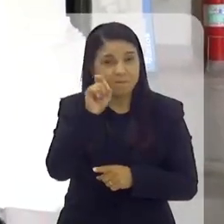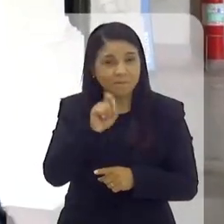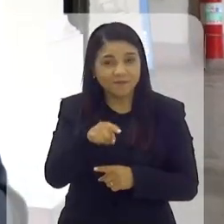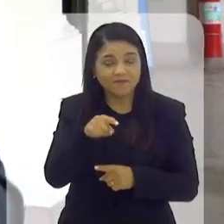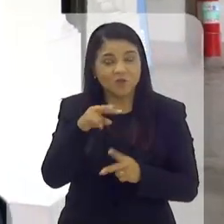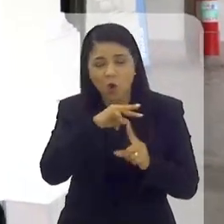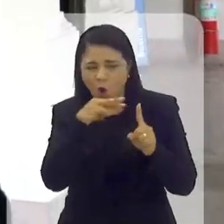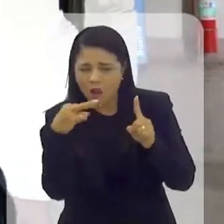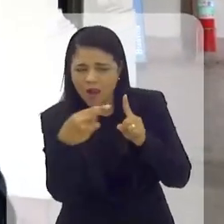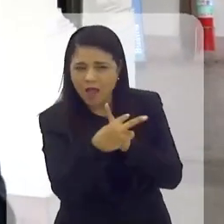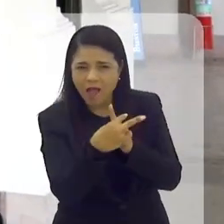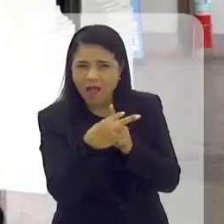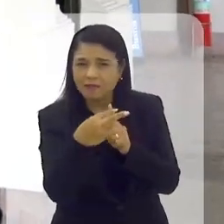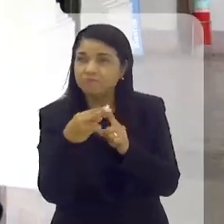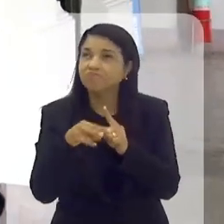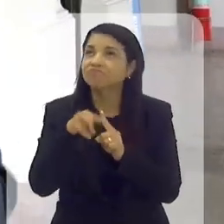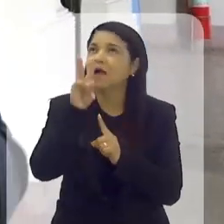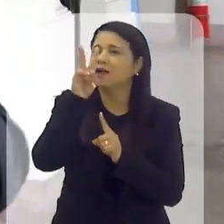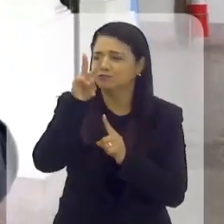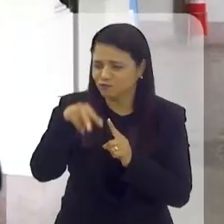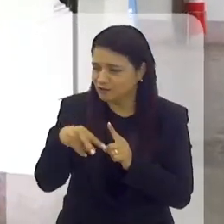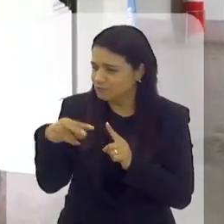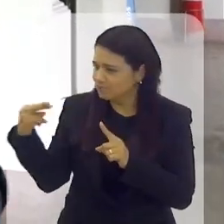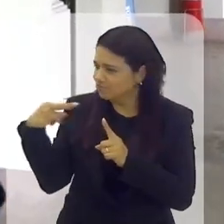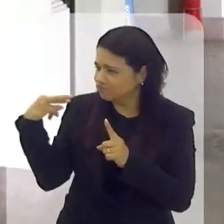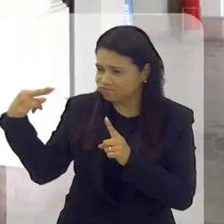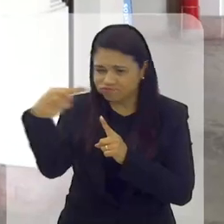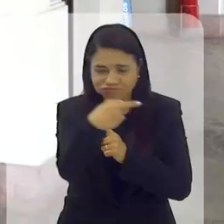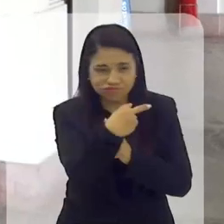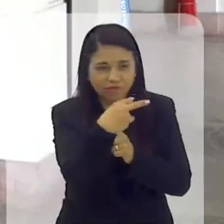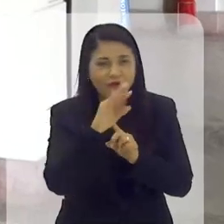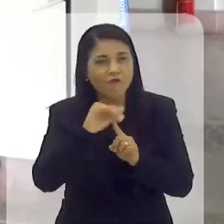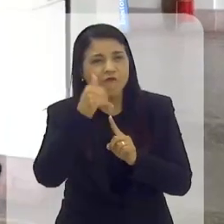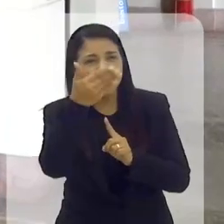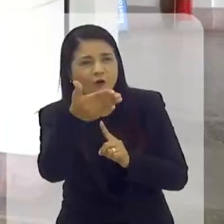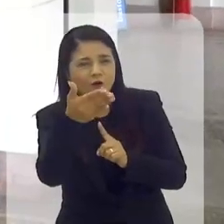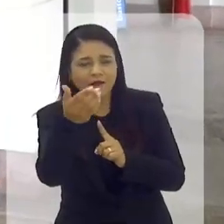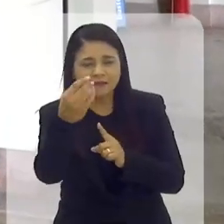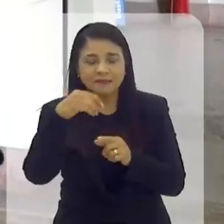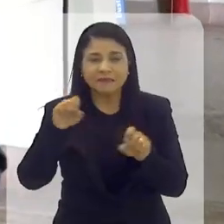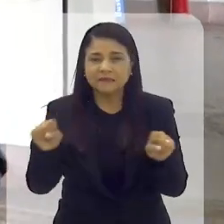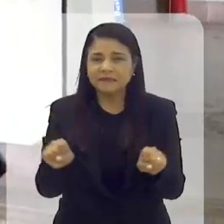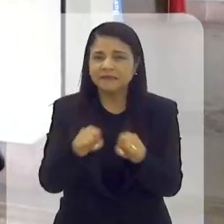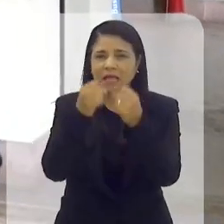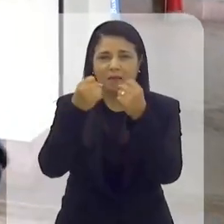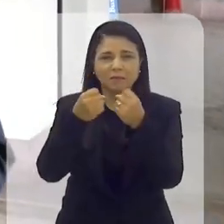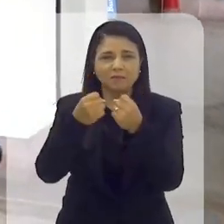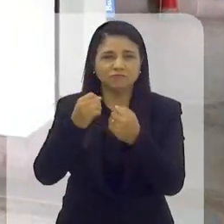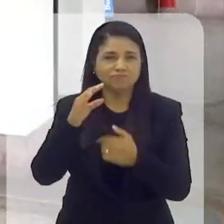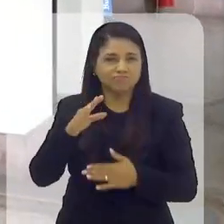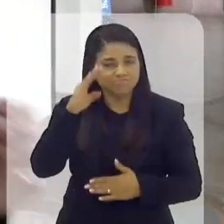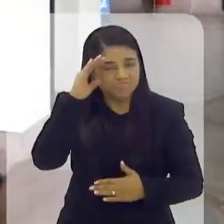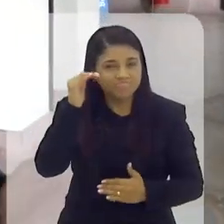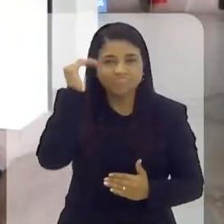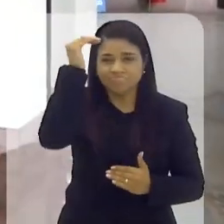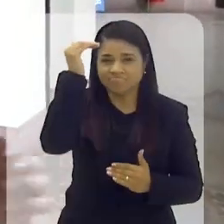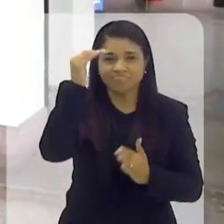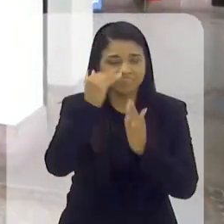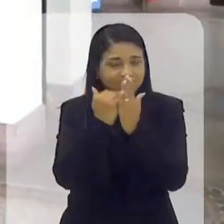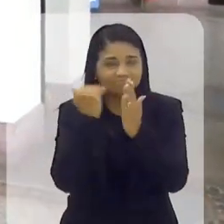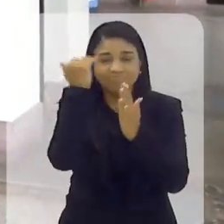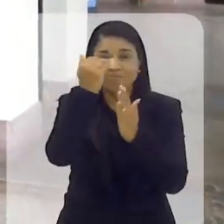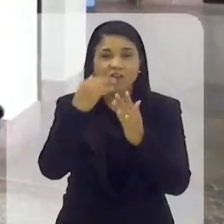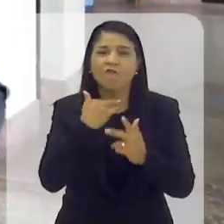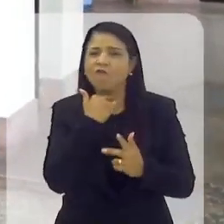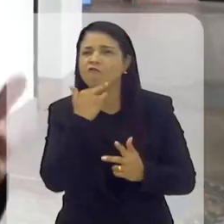mas uma história submetida a interrogações, de olhares, olhar de cima, olhar de baixo, olhar de fora, que quebra as hierarquias